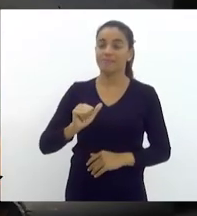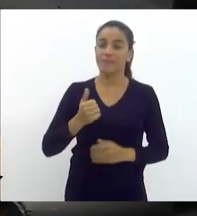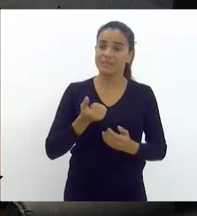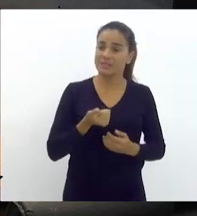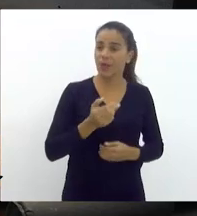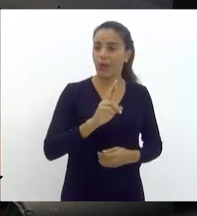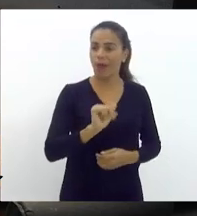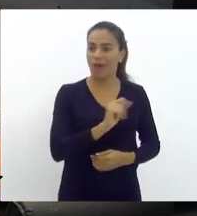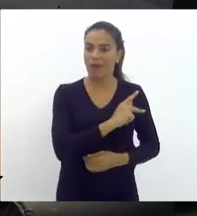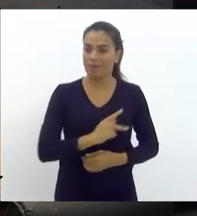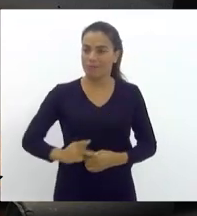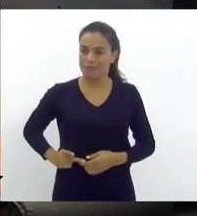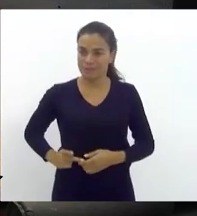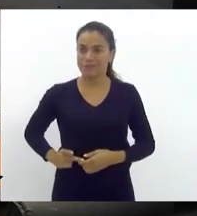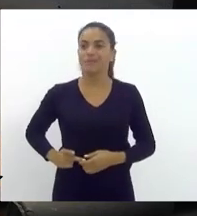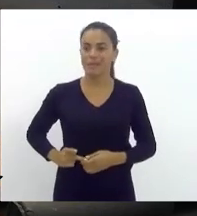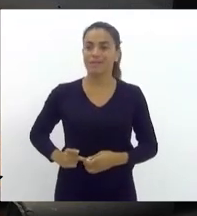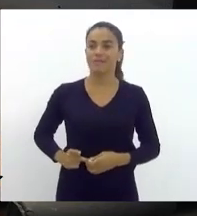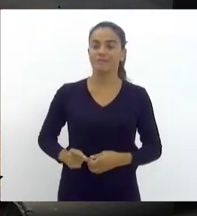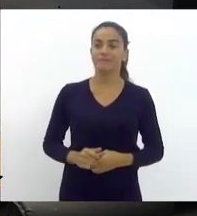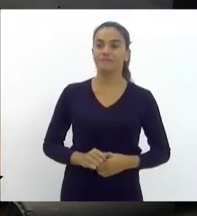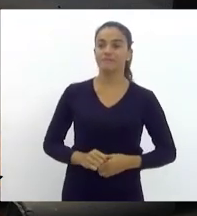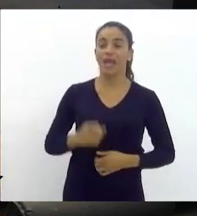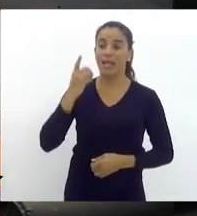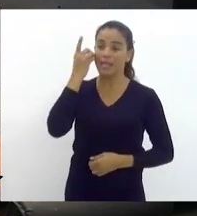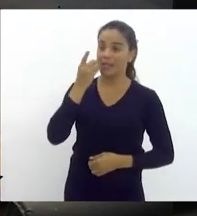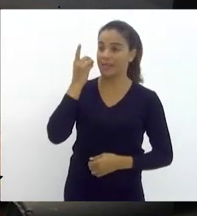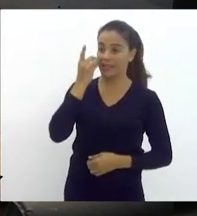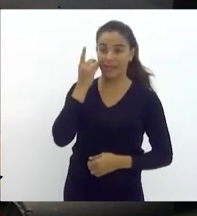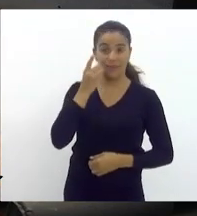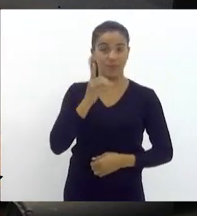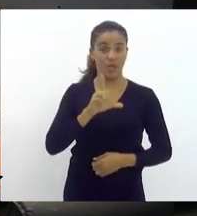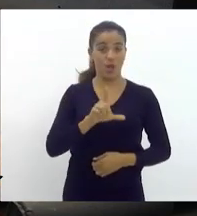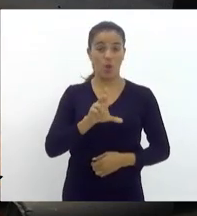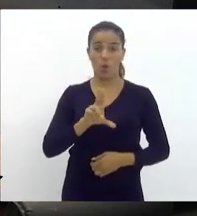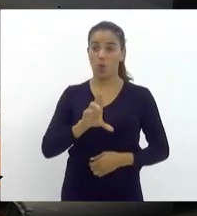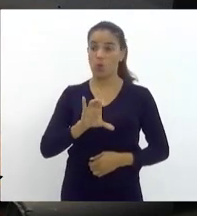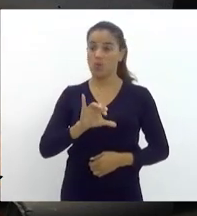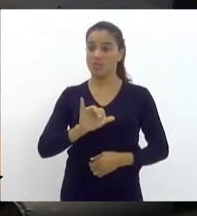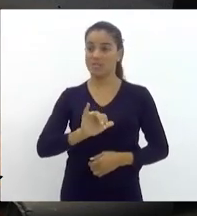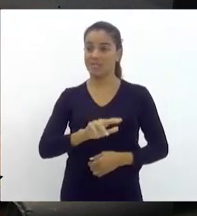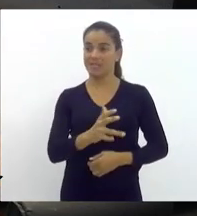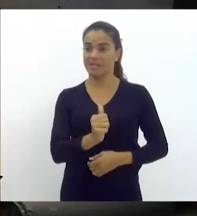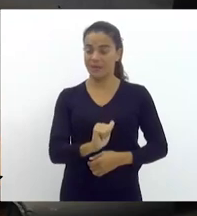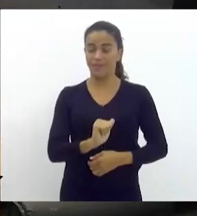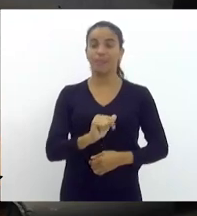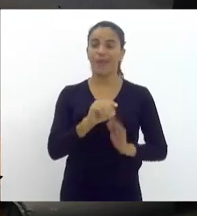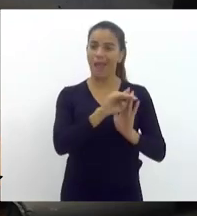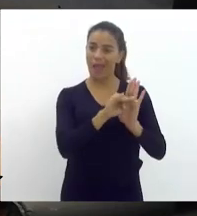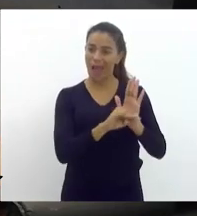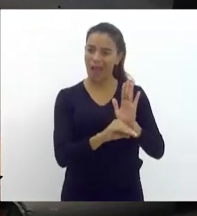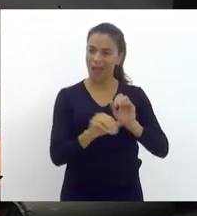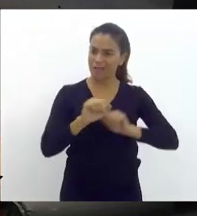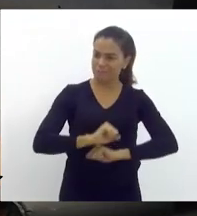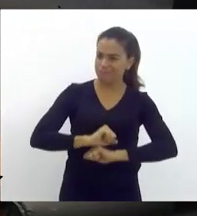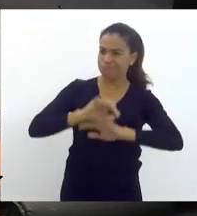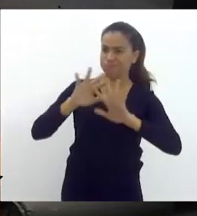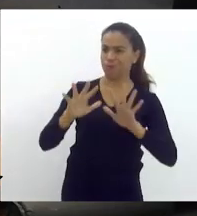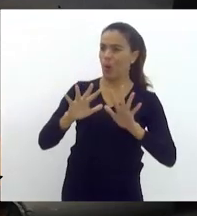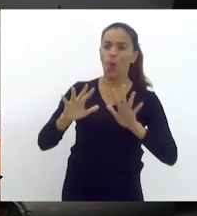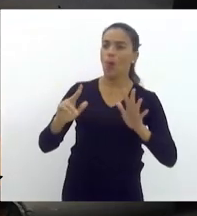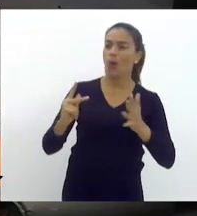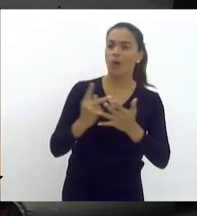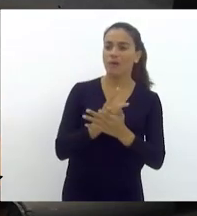presidente em exercício, deputada Lucinha, a ata reflete com exatidão o